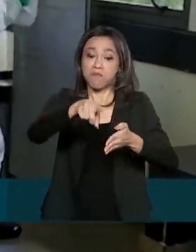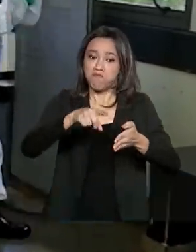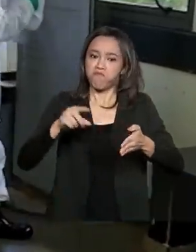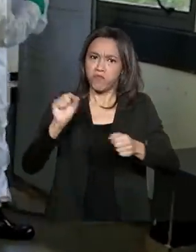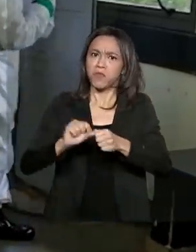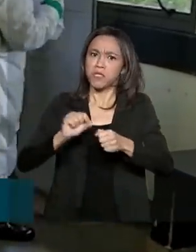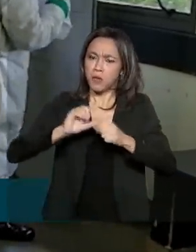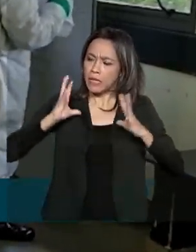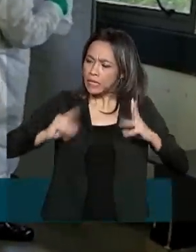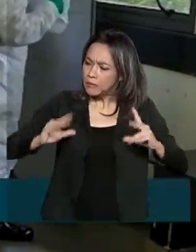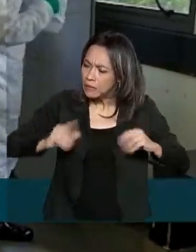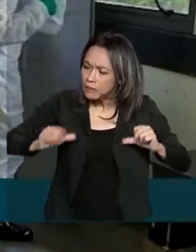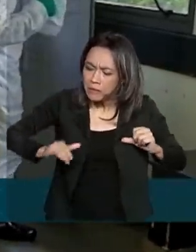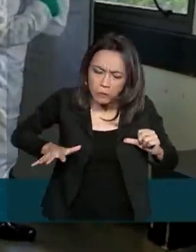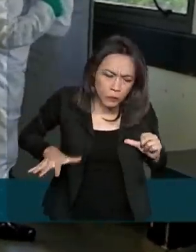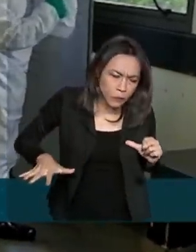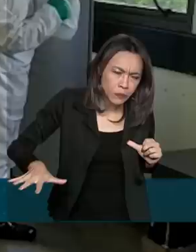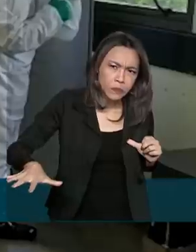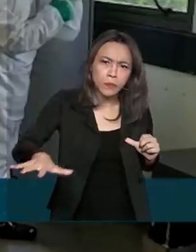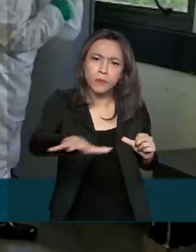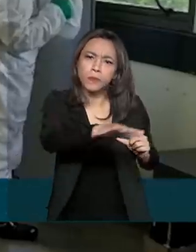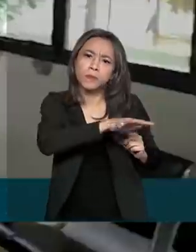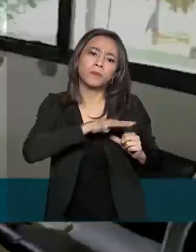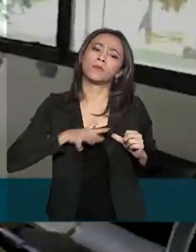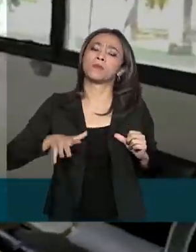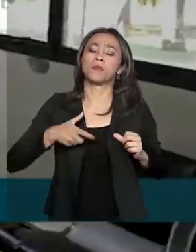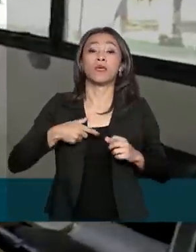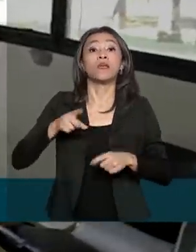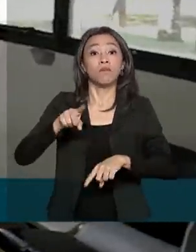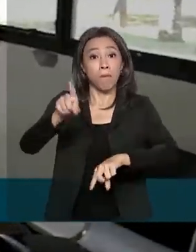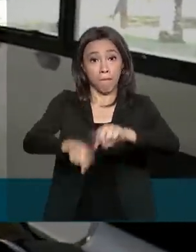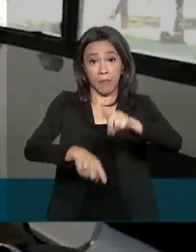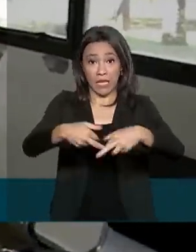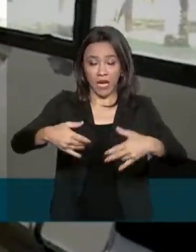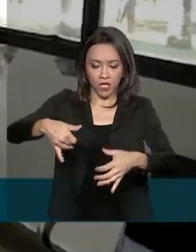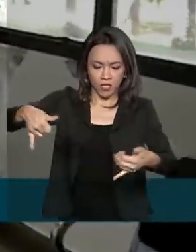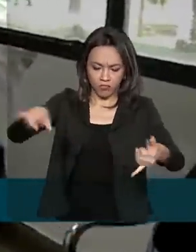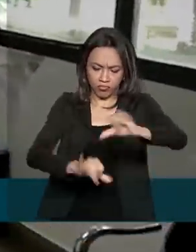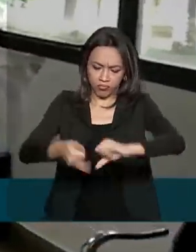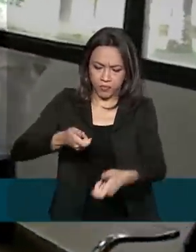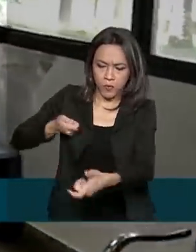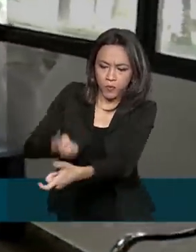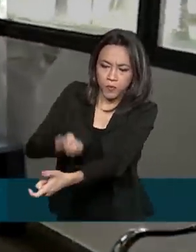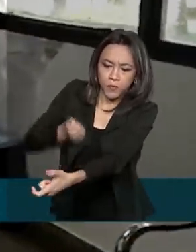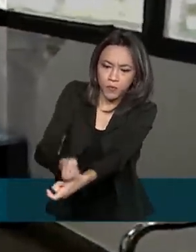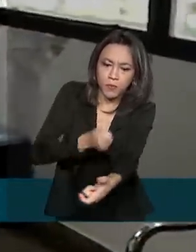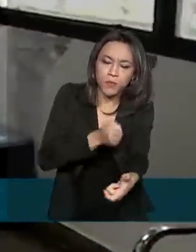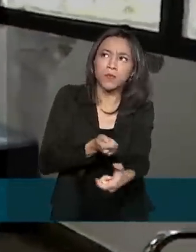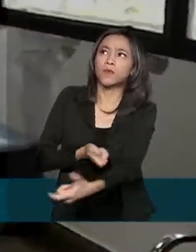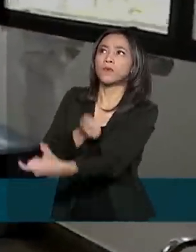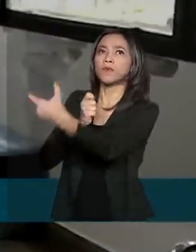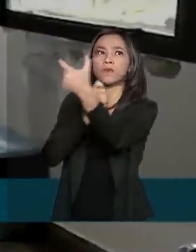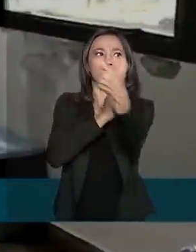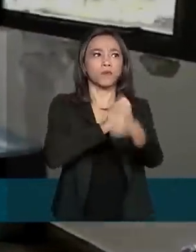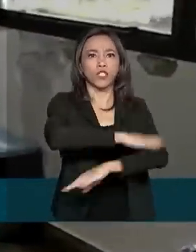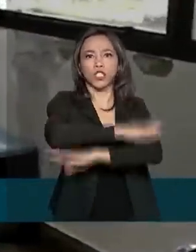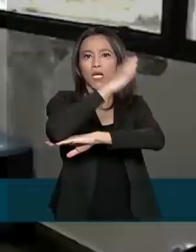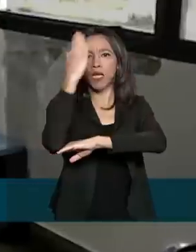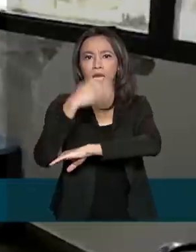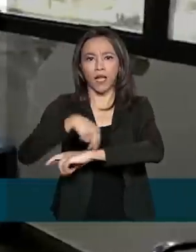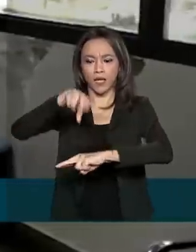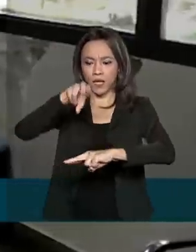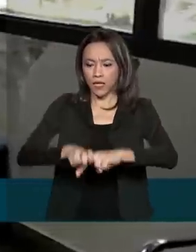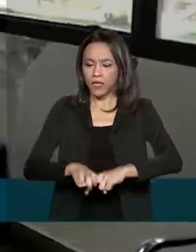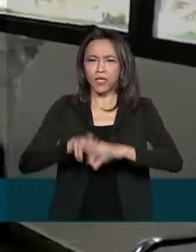dependências internas do hospital, com a aplicação de produto nos corredores, paredes, janelas, bancos e